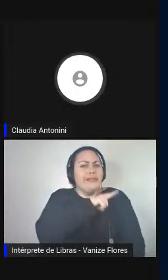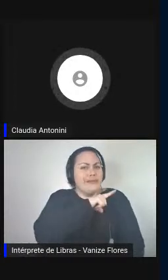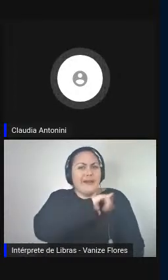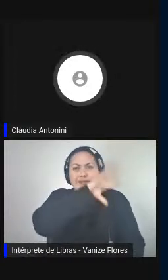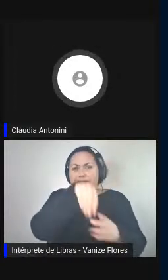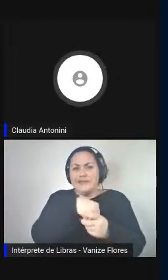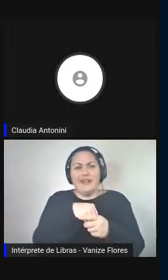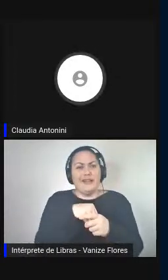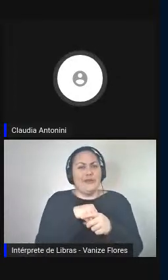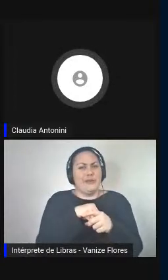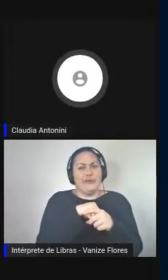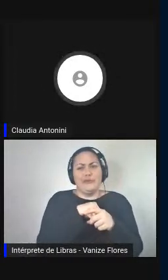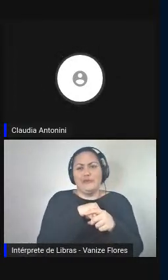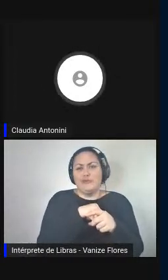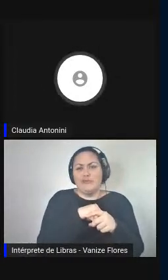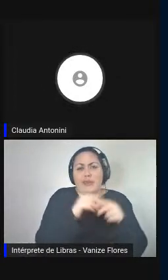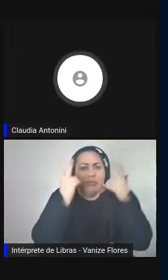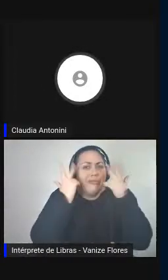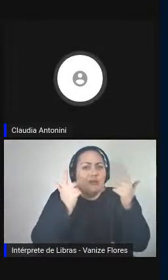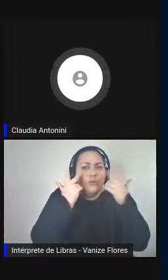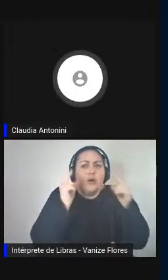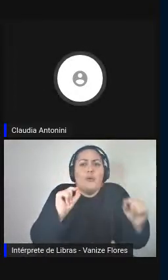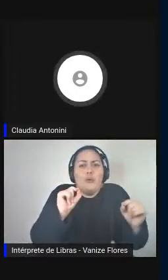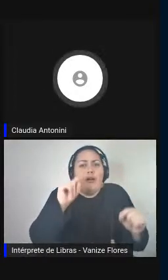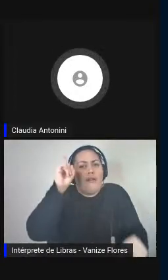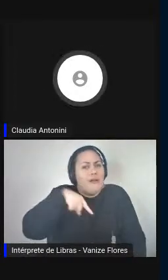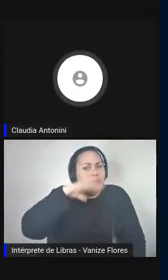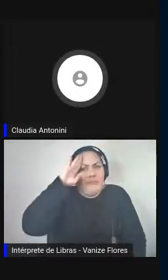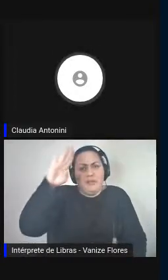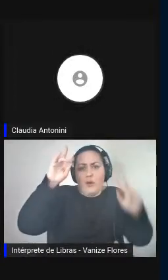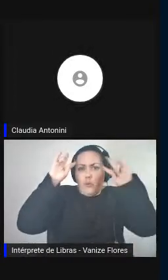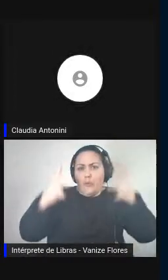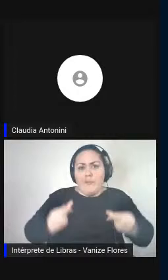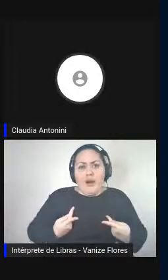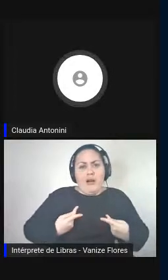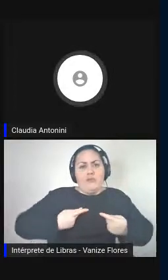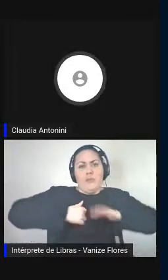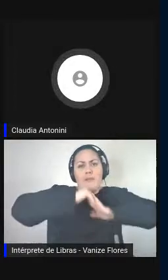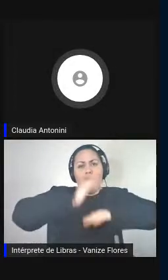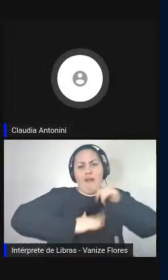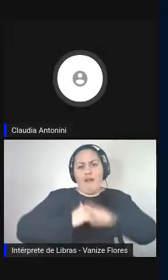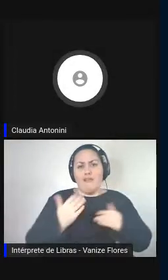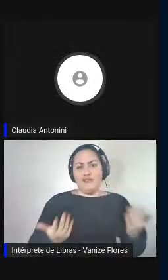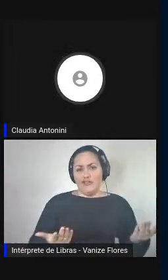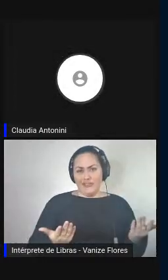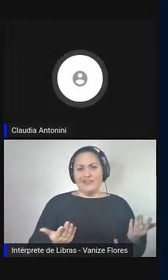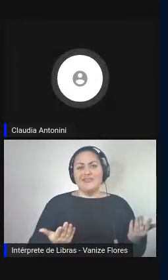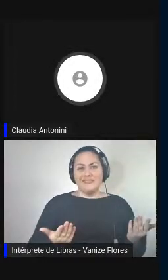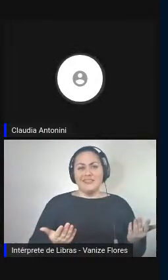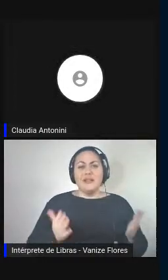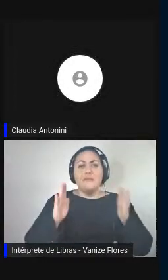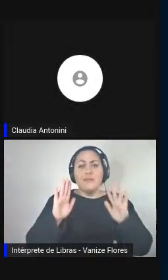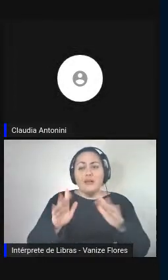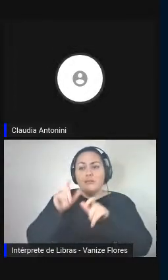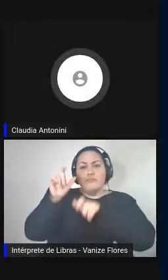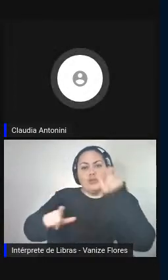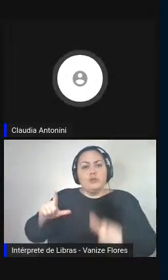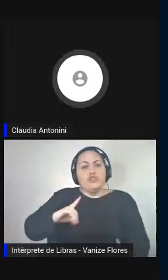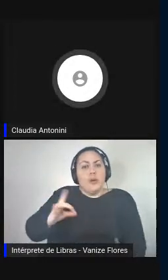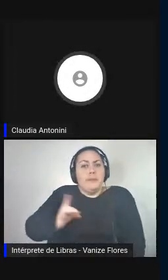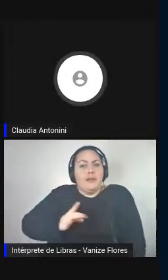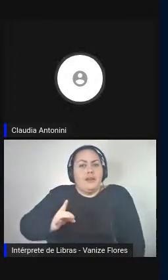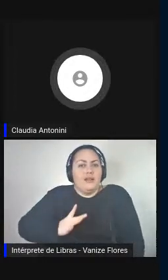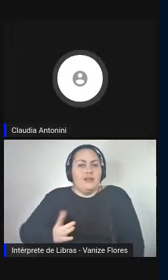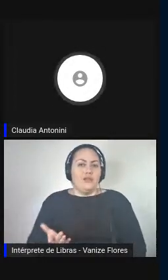natureza humana própria, como dizias, uma certa, um certo medo justificado em